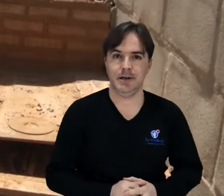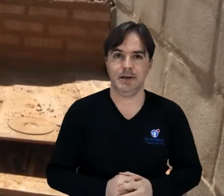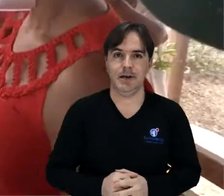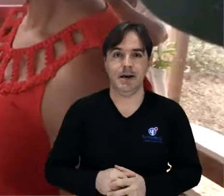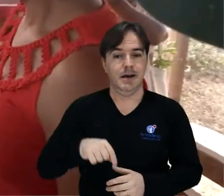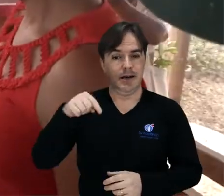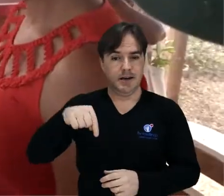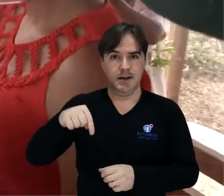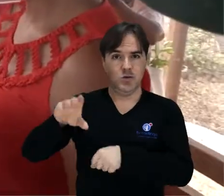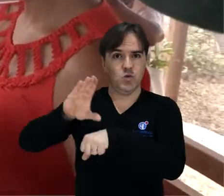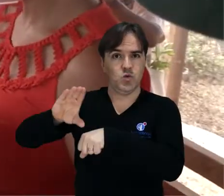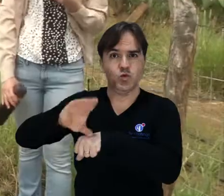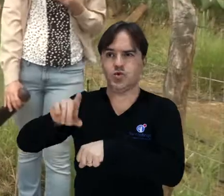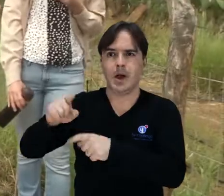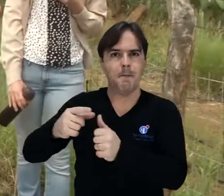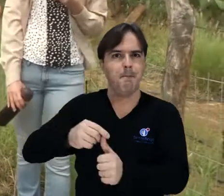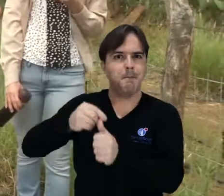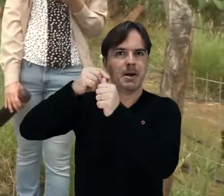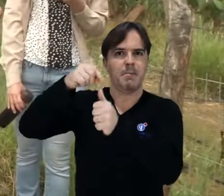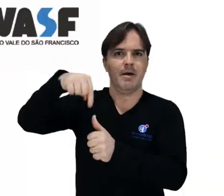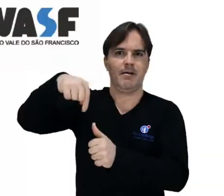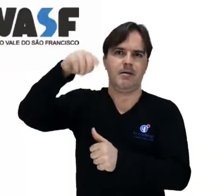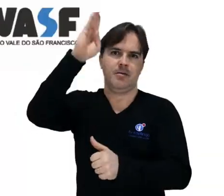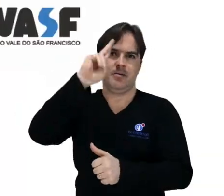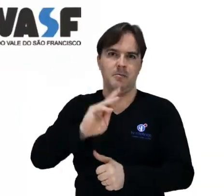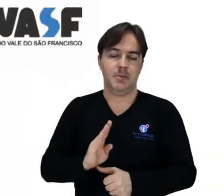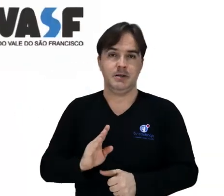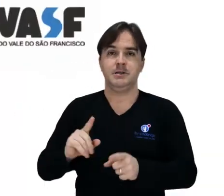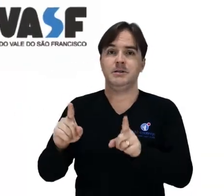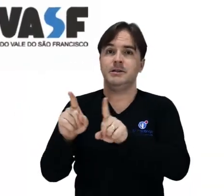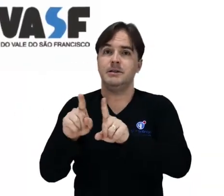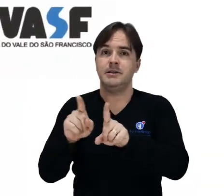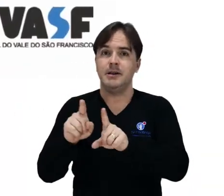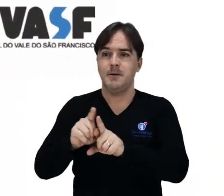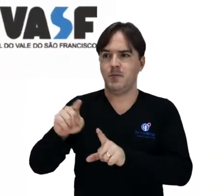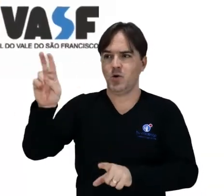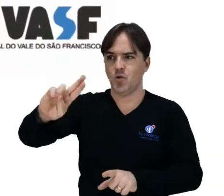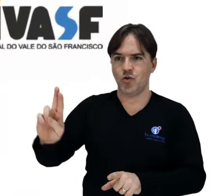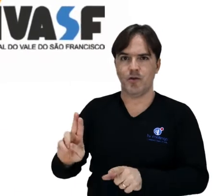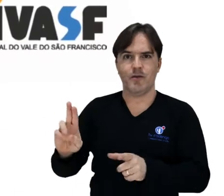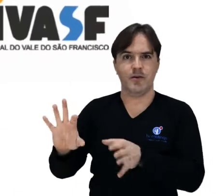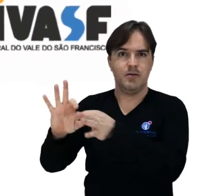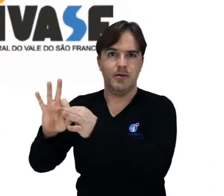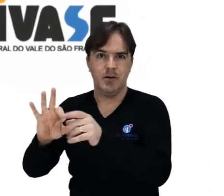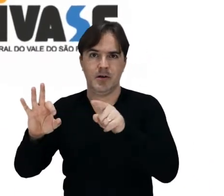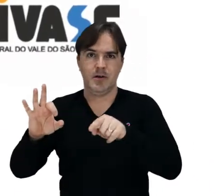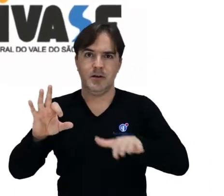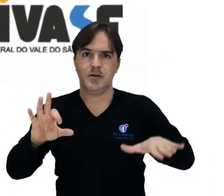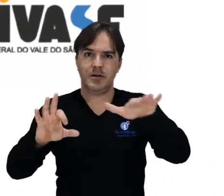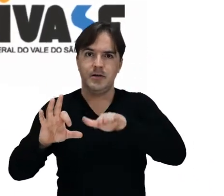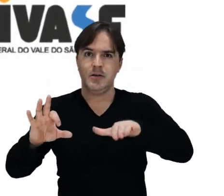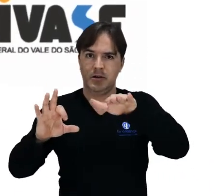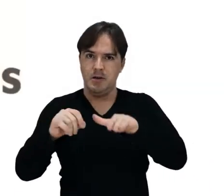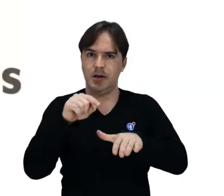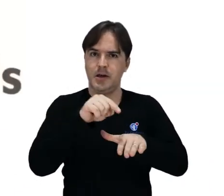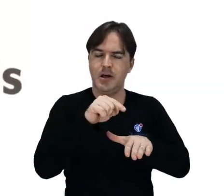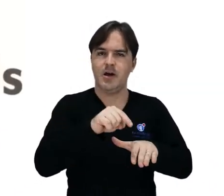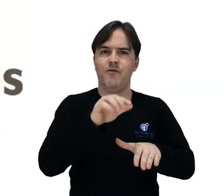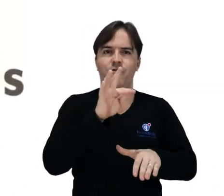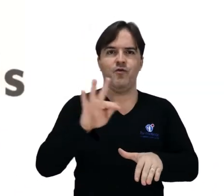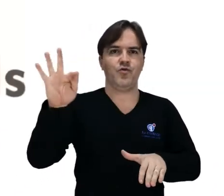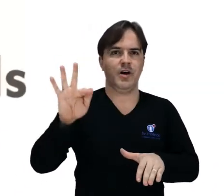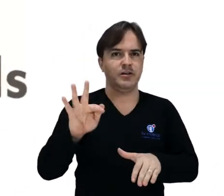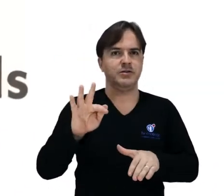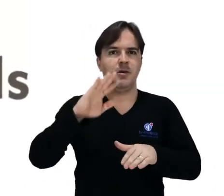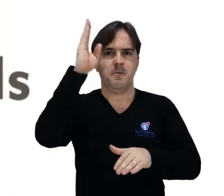com essa proposta e é realizada pela Univasf e o Projeto Rural Sustentável Caatinga, executado pela Fundação Brasileira